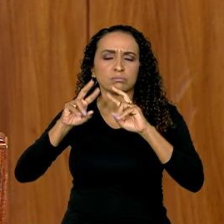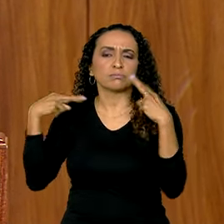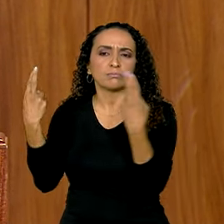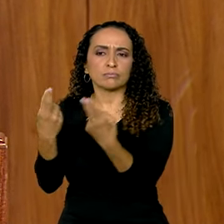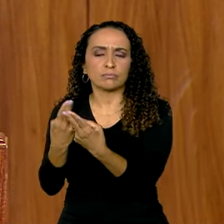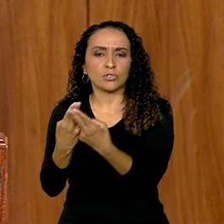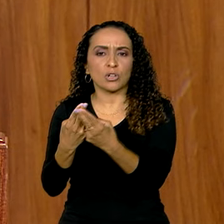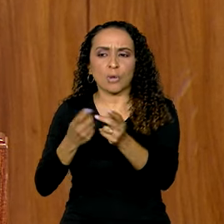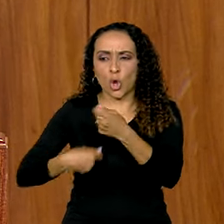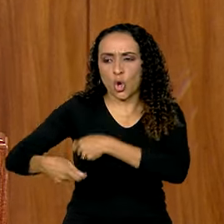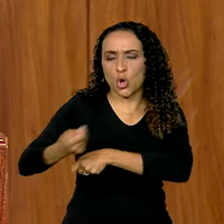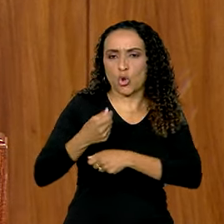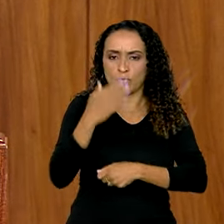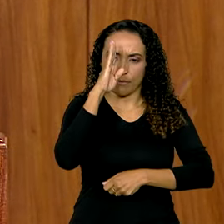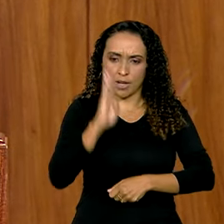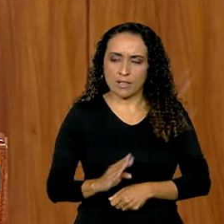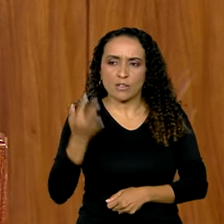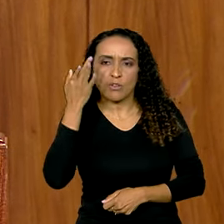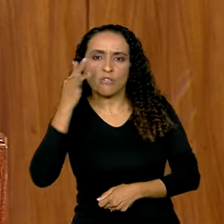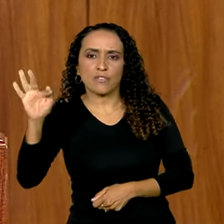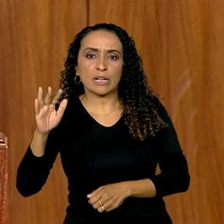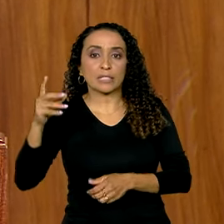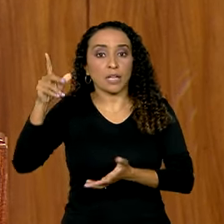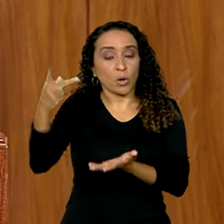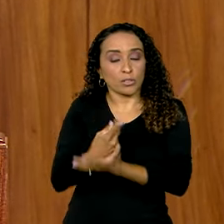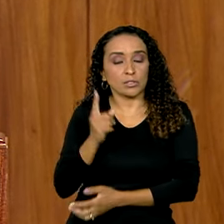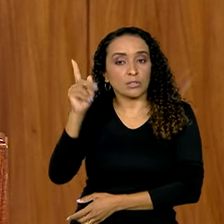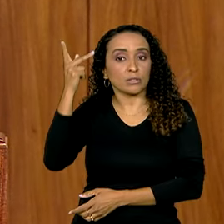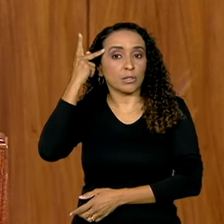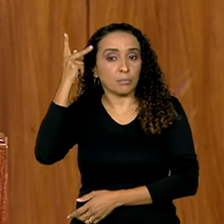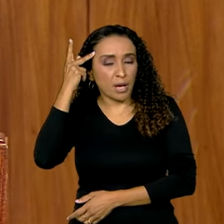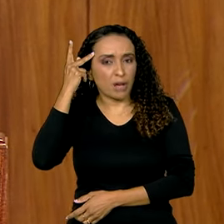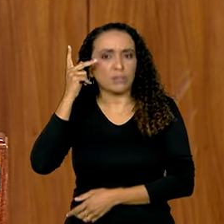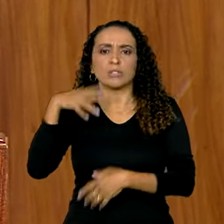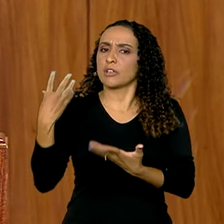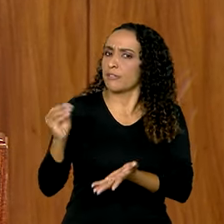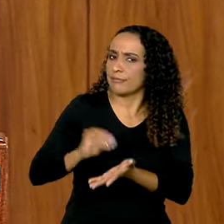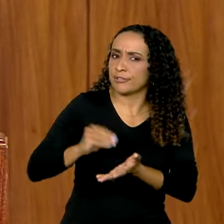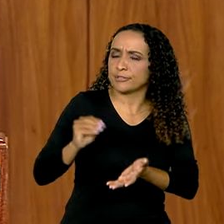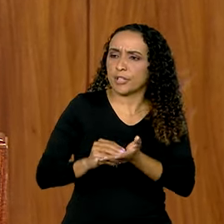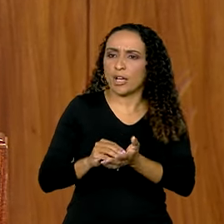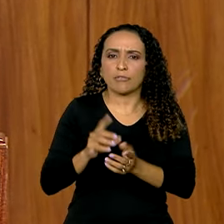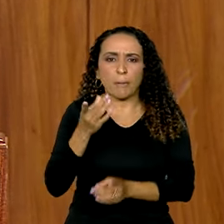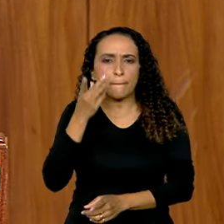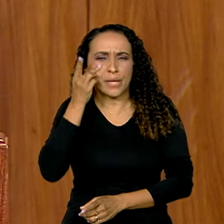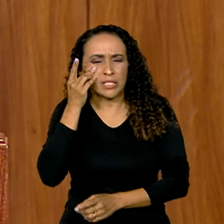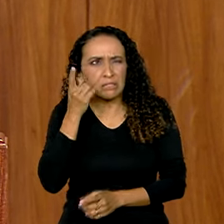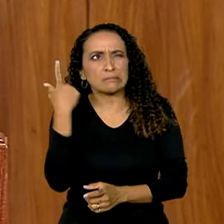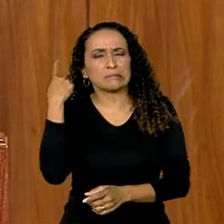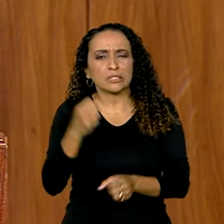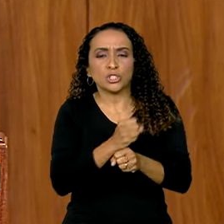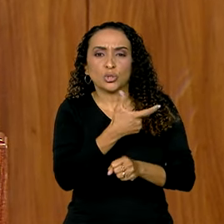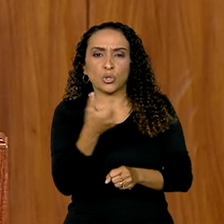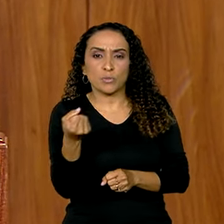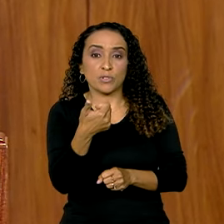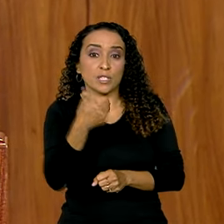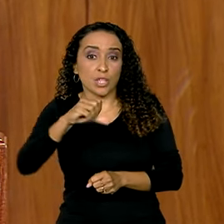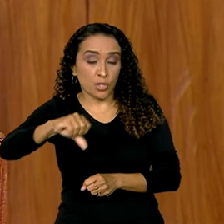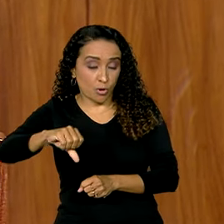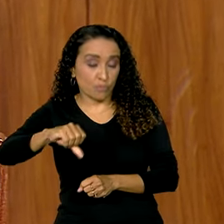-França, realizado em São Paulo e que não se reunia presencialmente desde 2019.